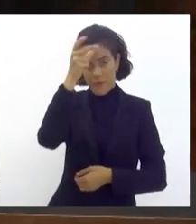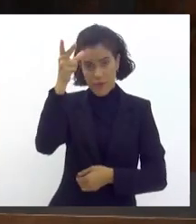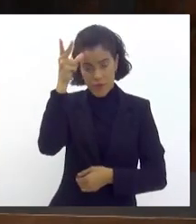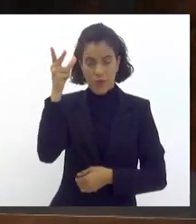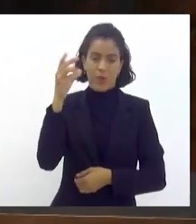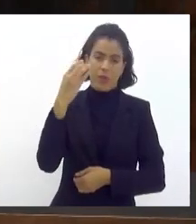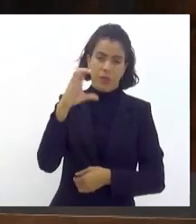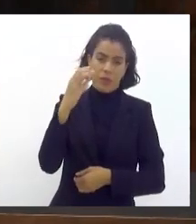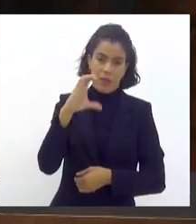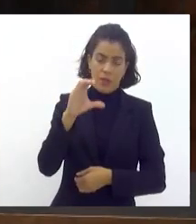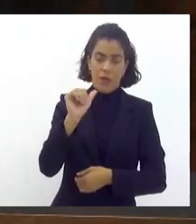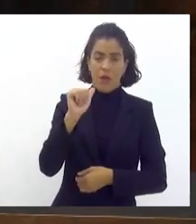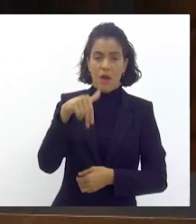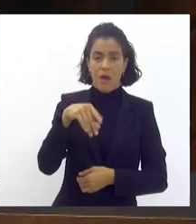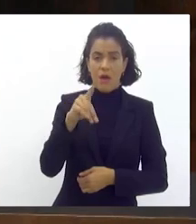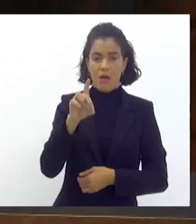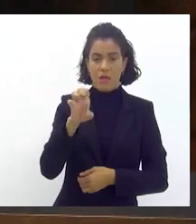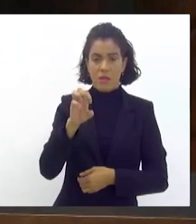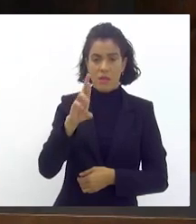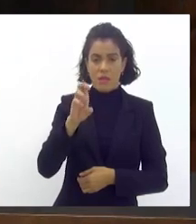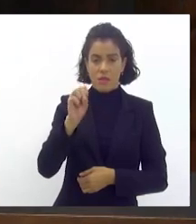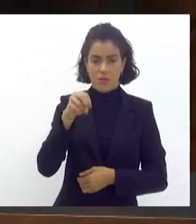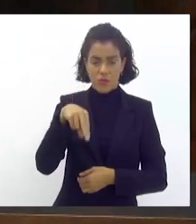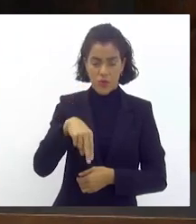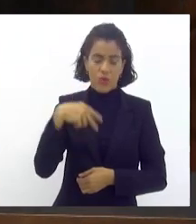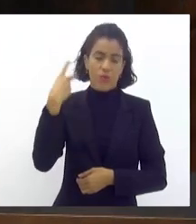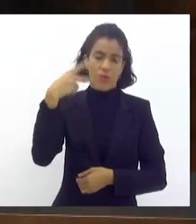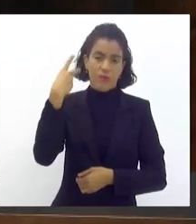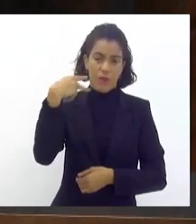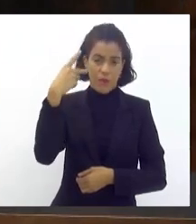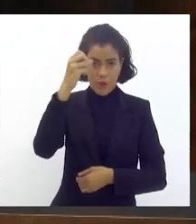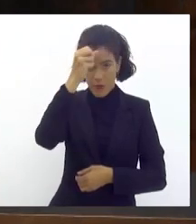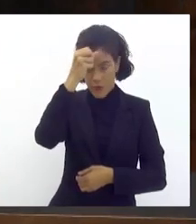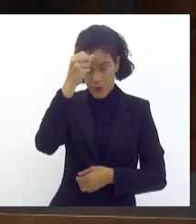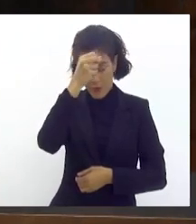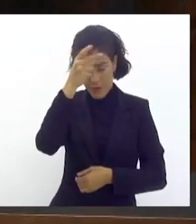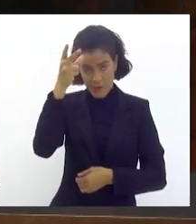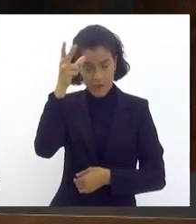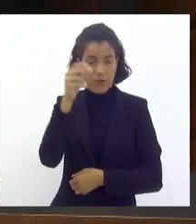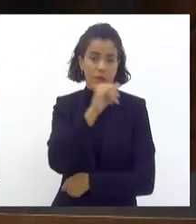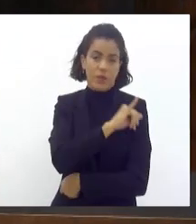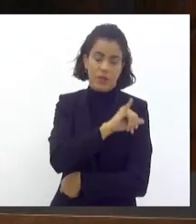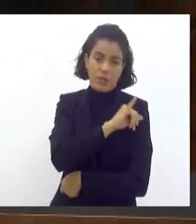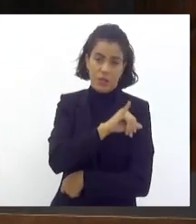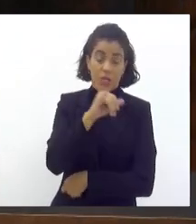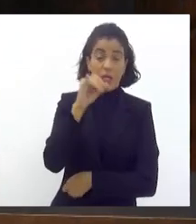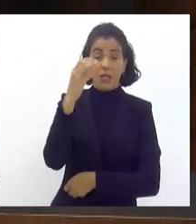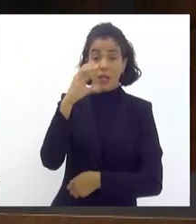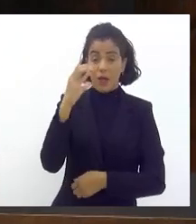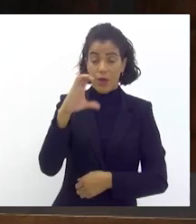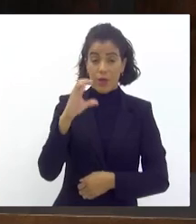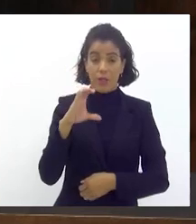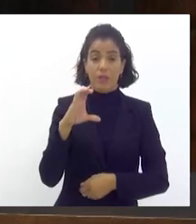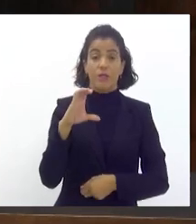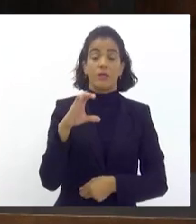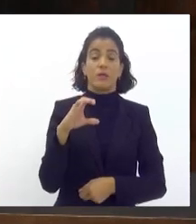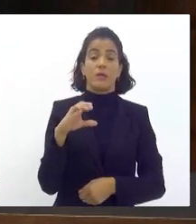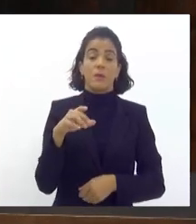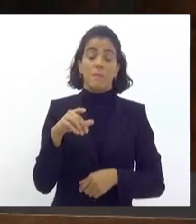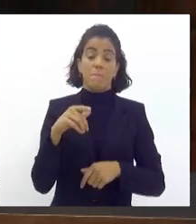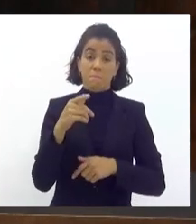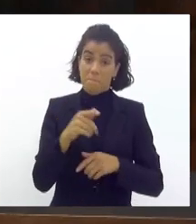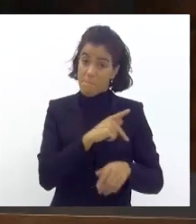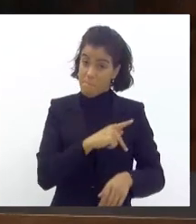vereador Anderson Pipico, vereador da Câmara Municipal de Niterói, Jonathan Anjos, vereador da Câmara Municipal de Niterói, presidente da Frente